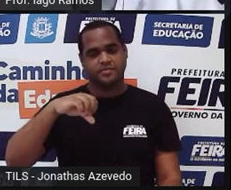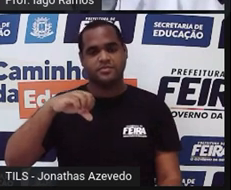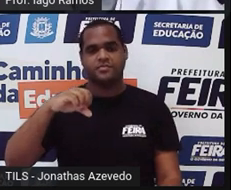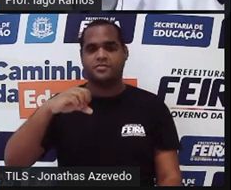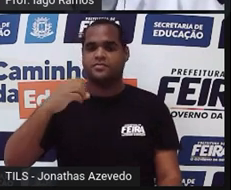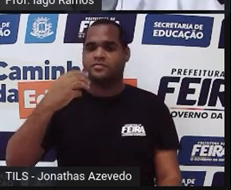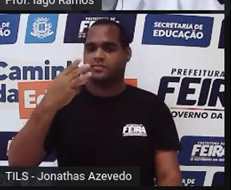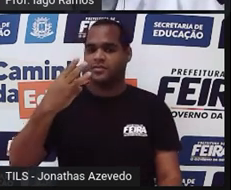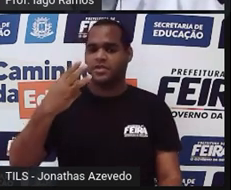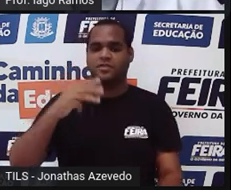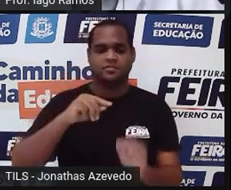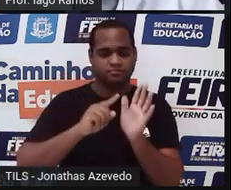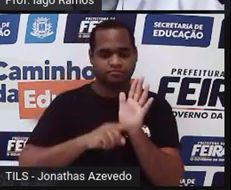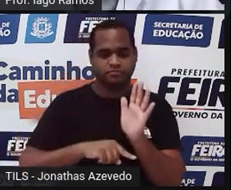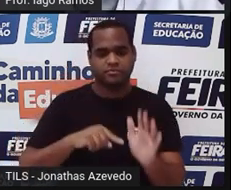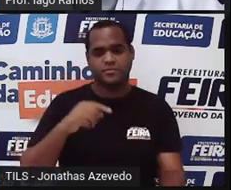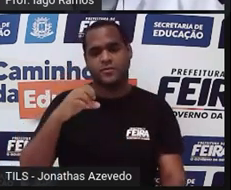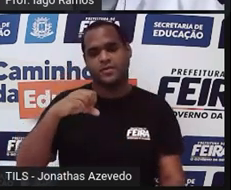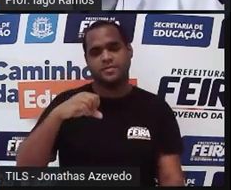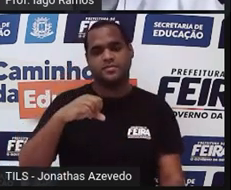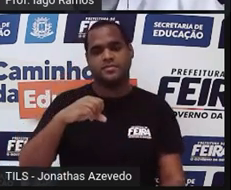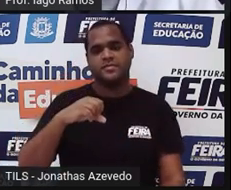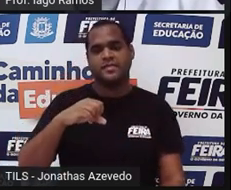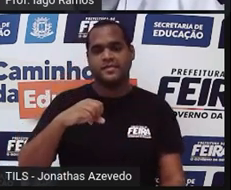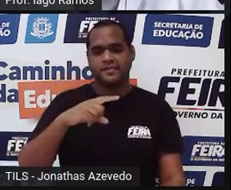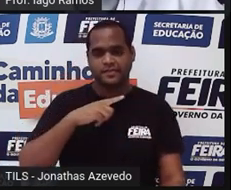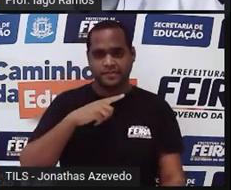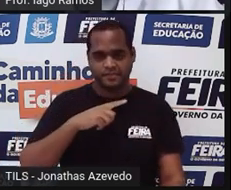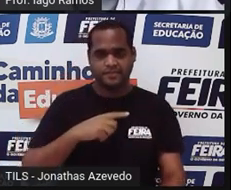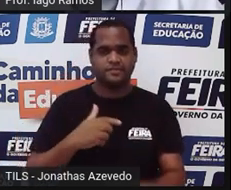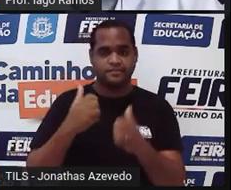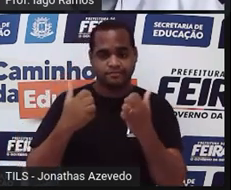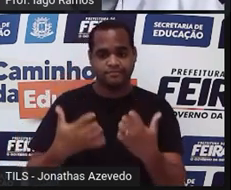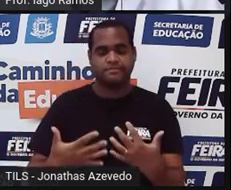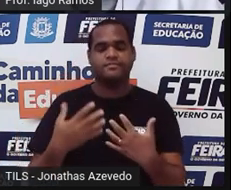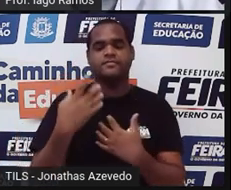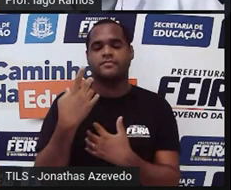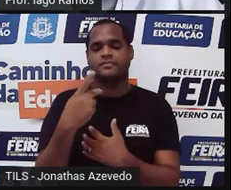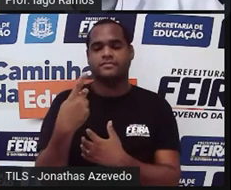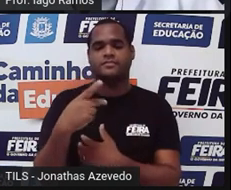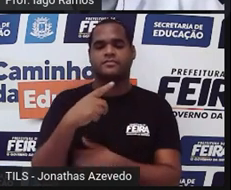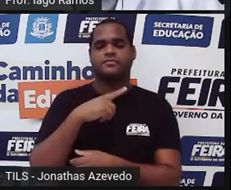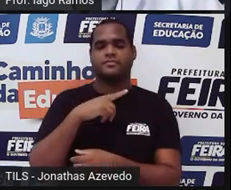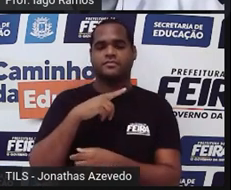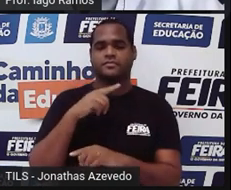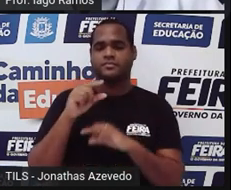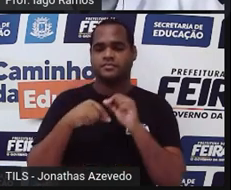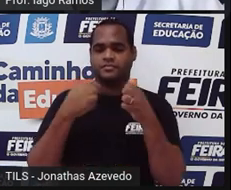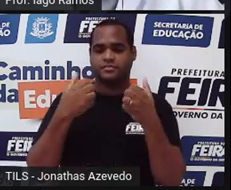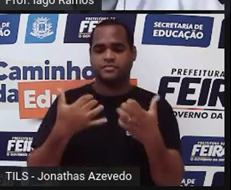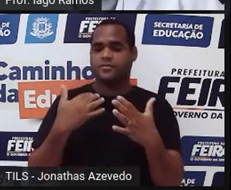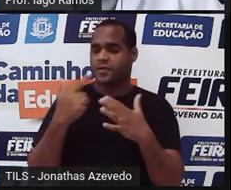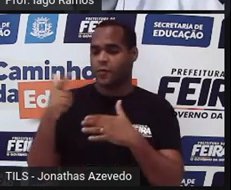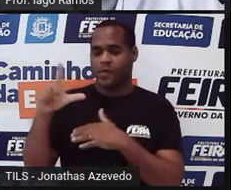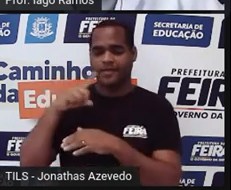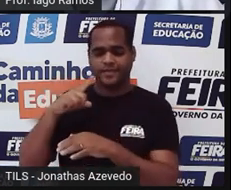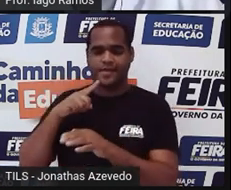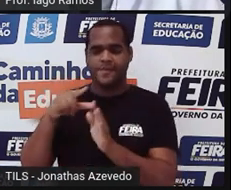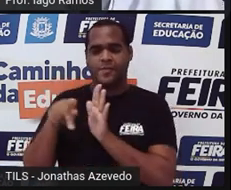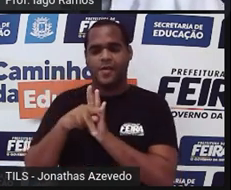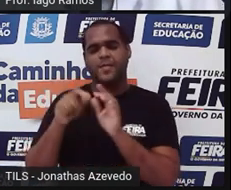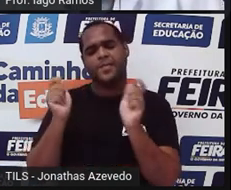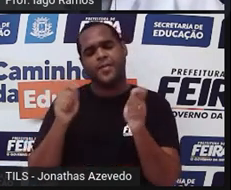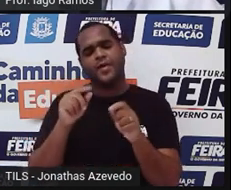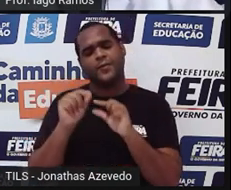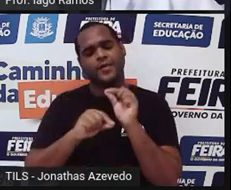menor do que 9. Certo? Então, essa aí é uma parte da condição. A outra parte da condição, a gente pode olhar assim,